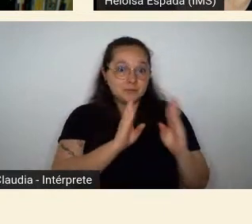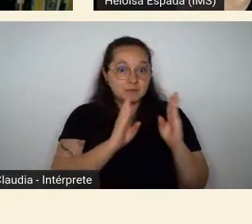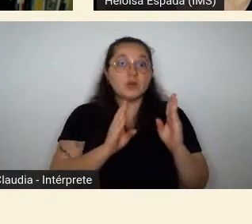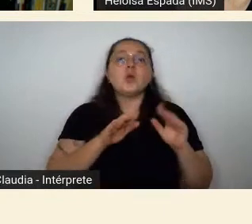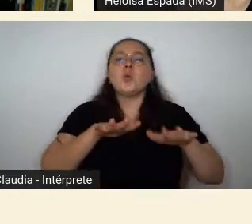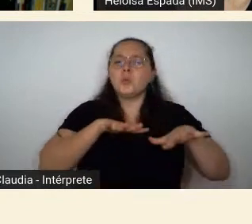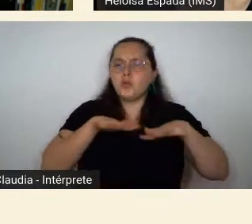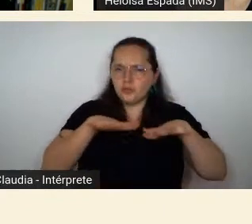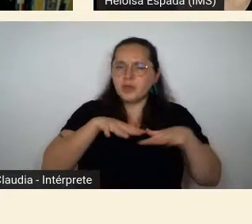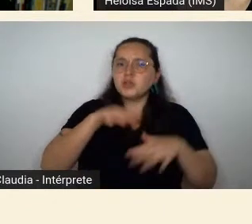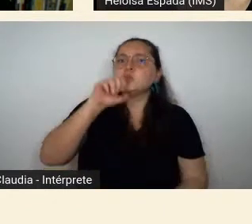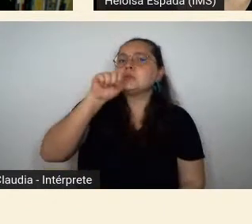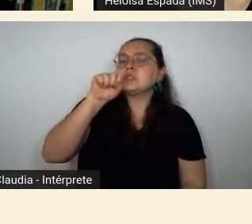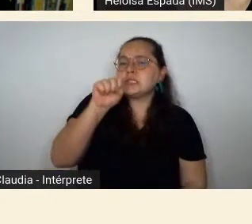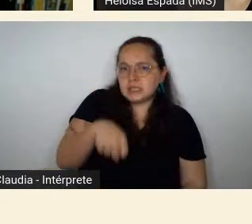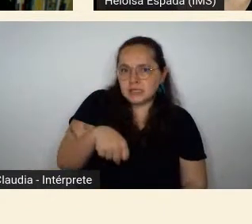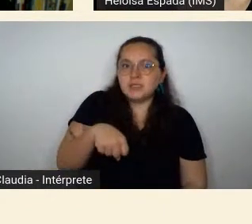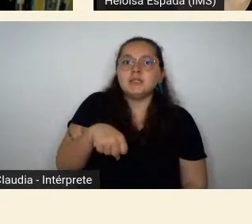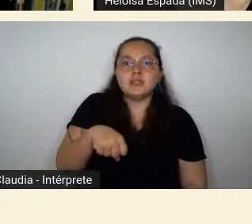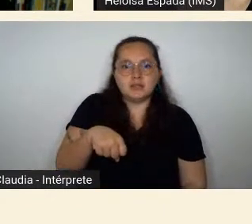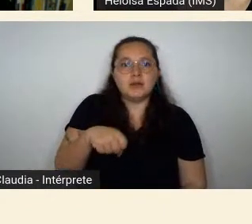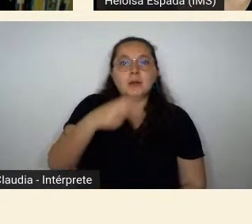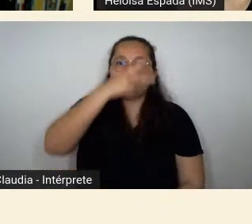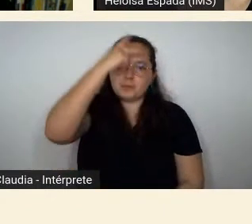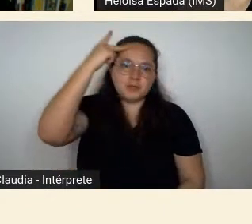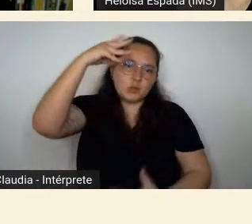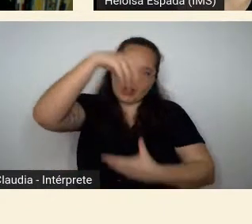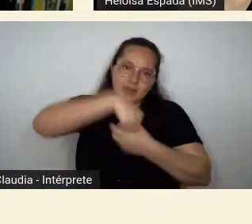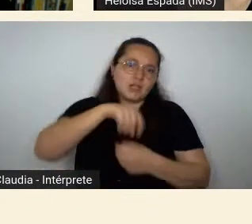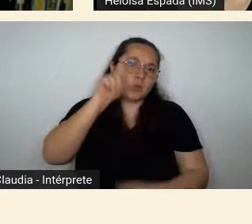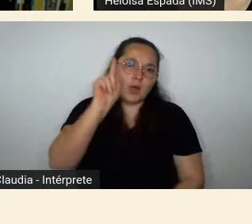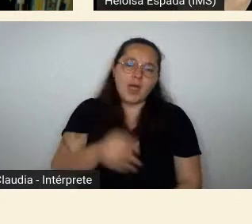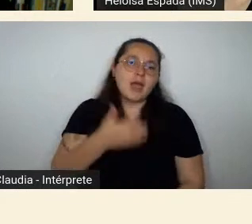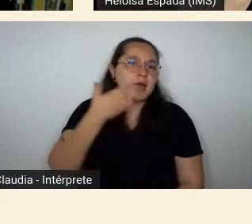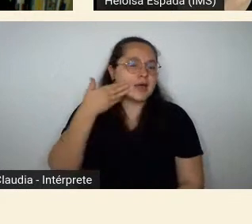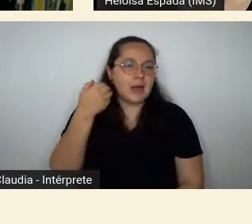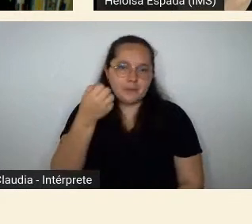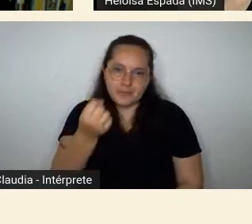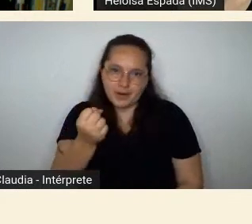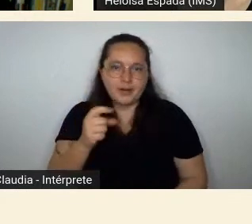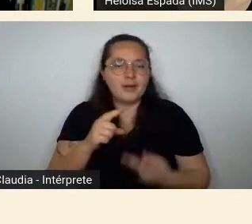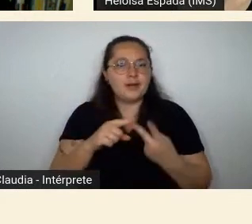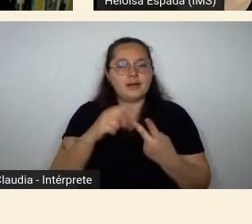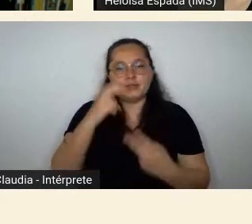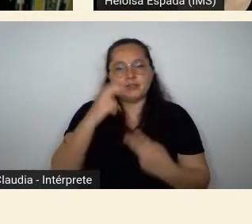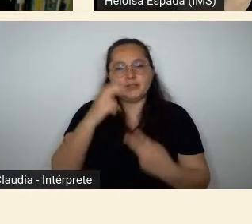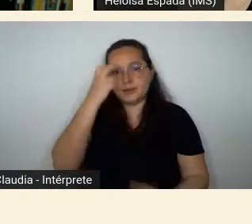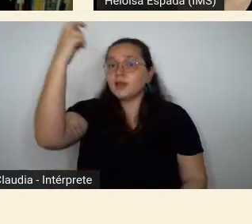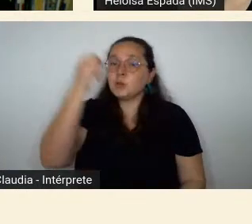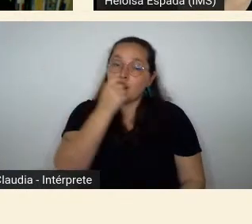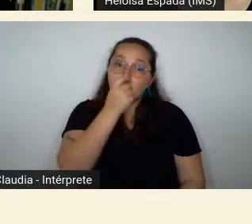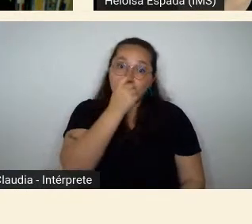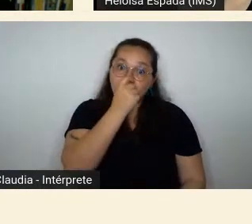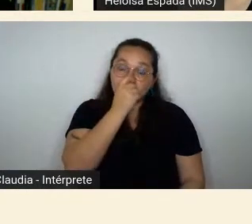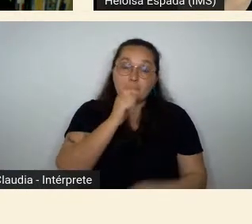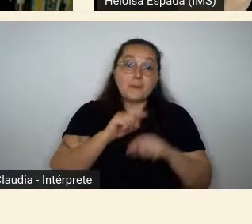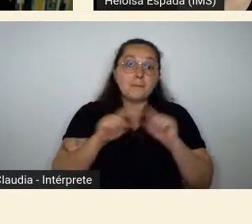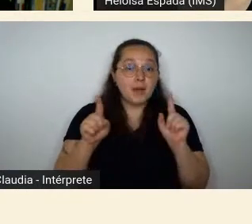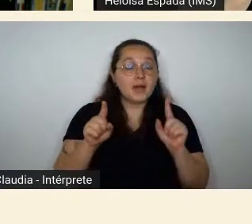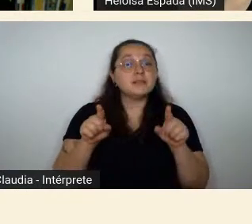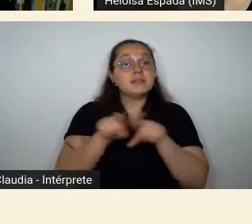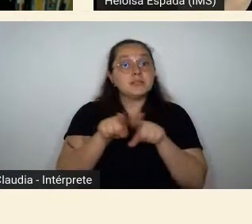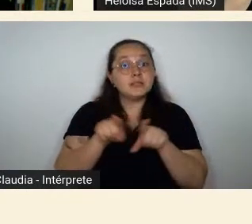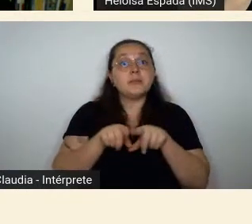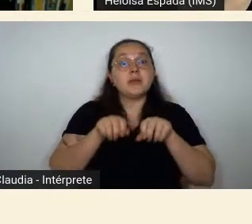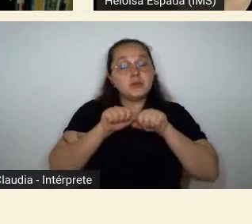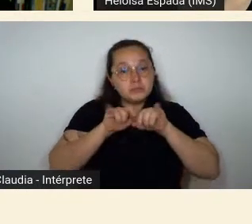um movimento obviamente feito por pessoas brancas de elites intelectuais etc mas que expandiram uma certa perspectiva do